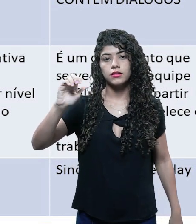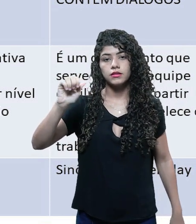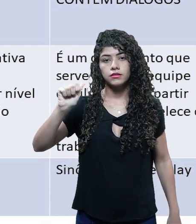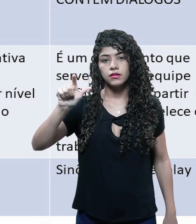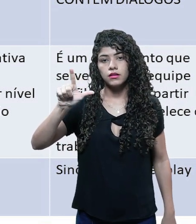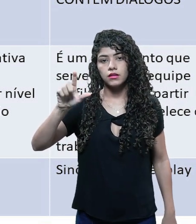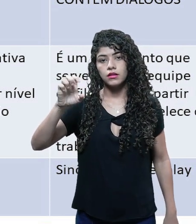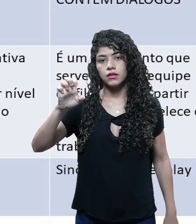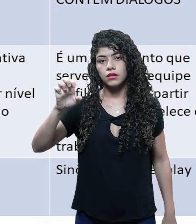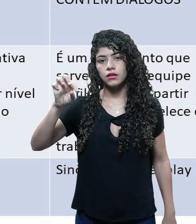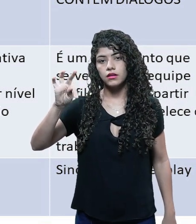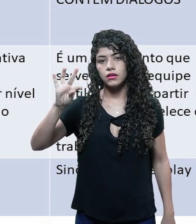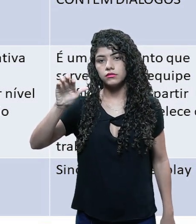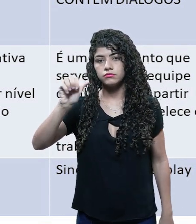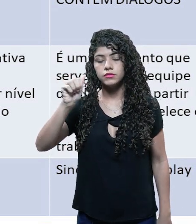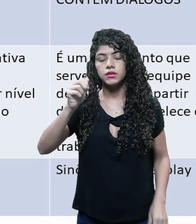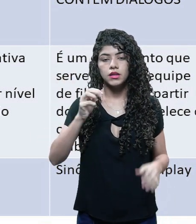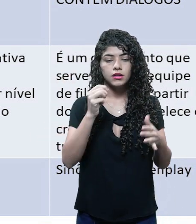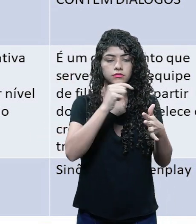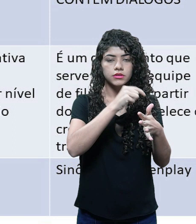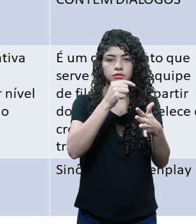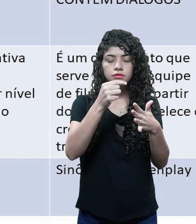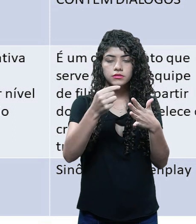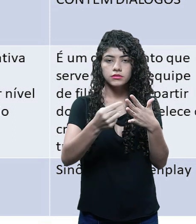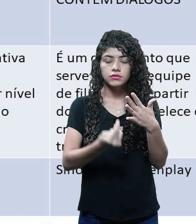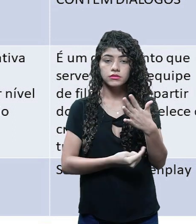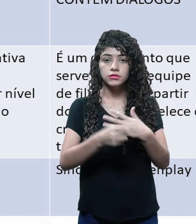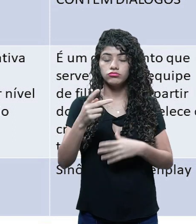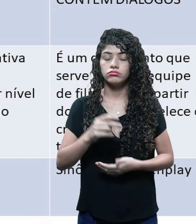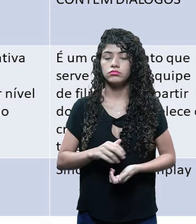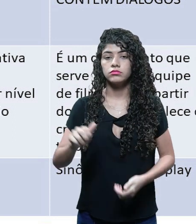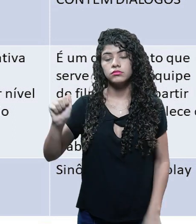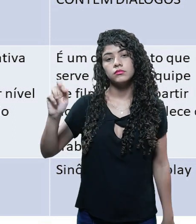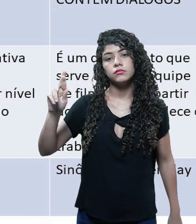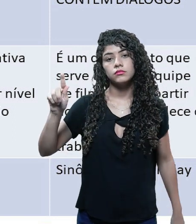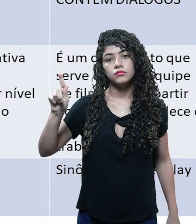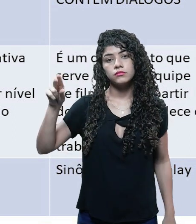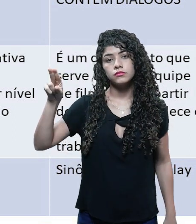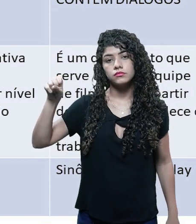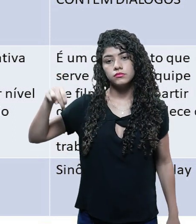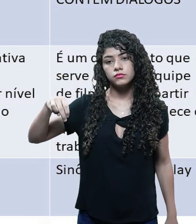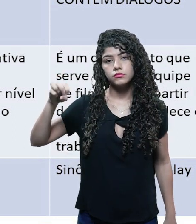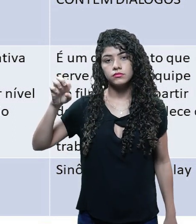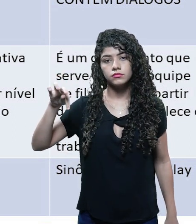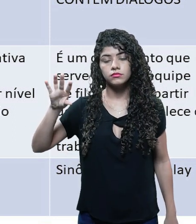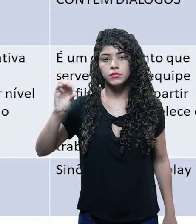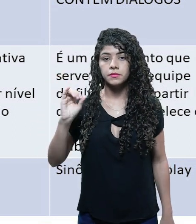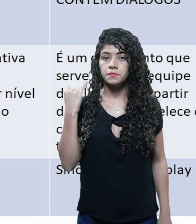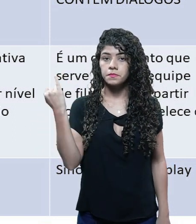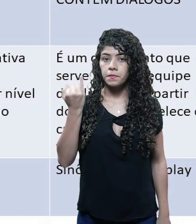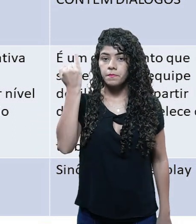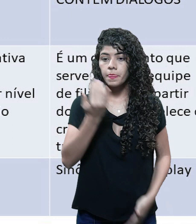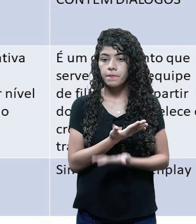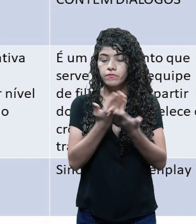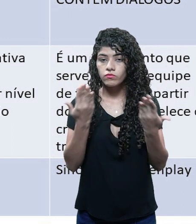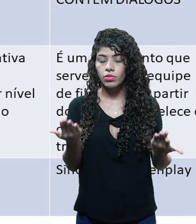escaleta, a estrutura, certo? Então, ele é a fragmentação do argumento em cenas. Por isso que é importante